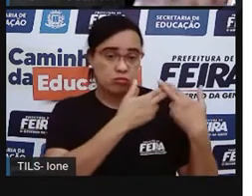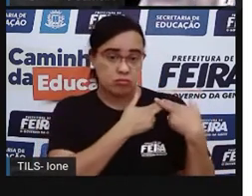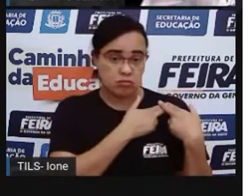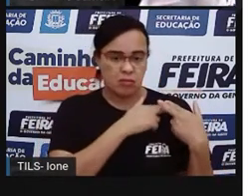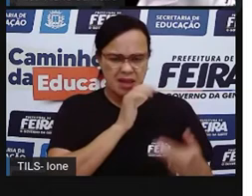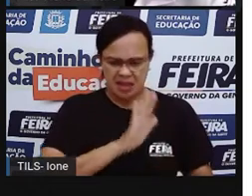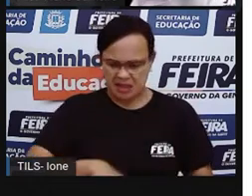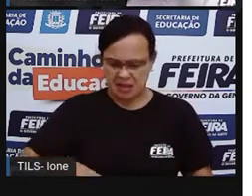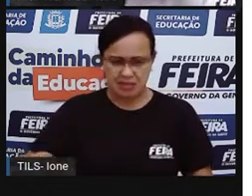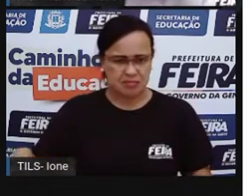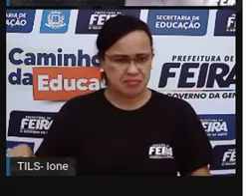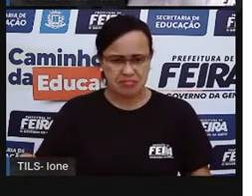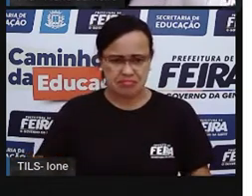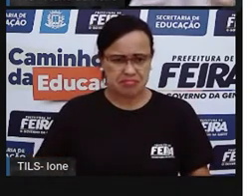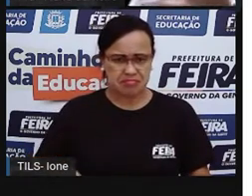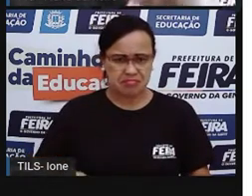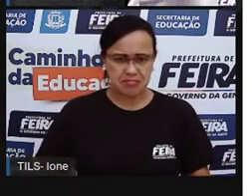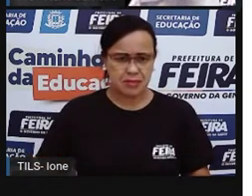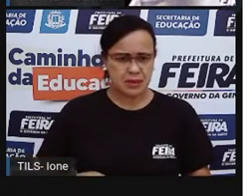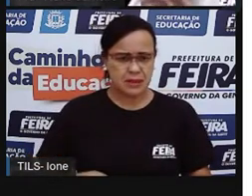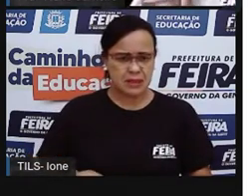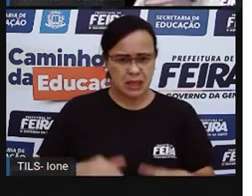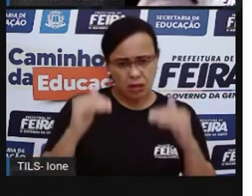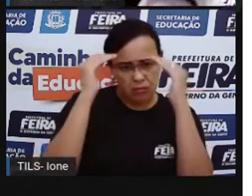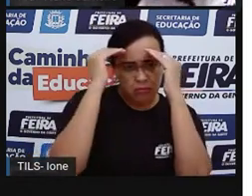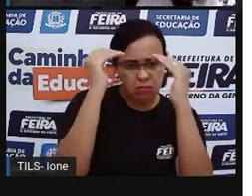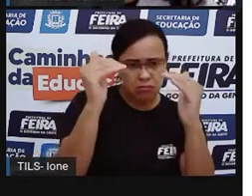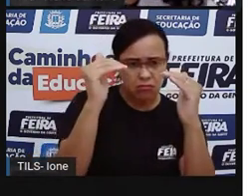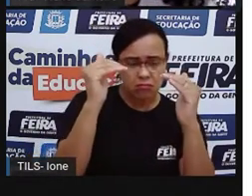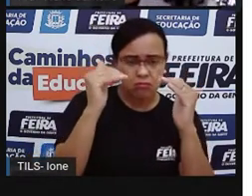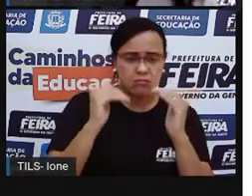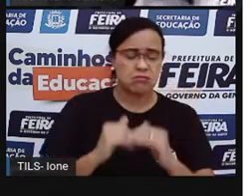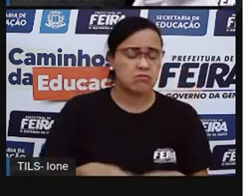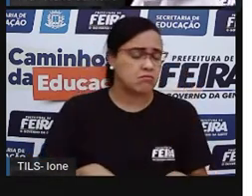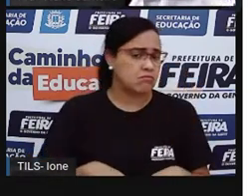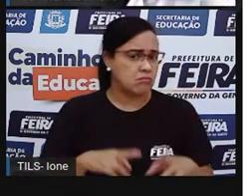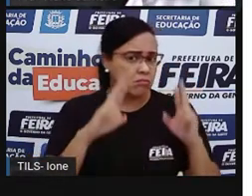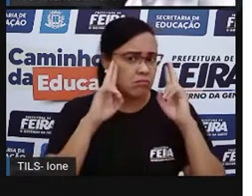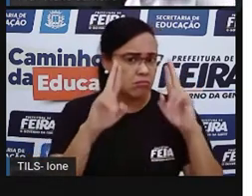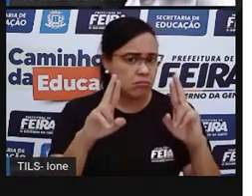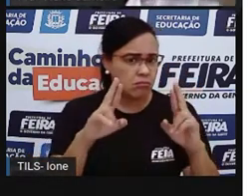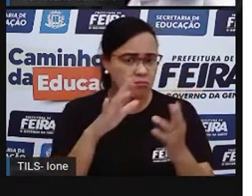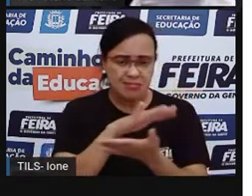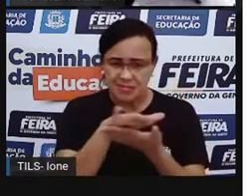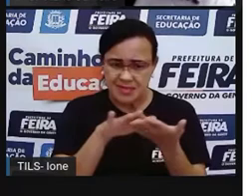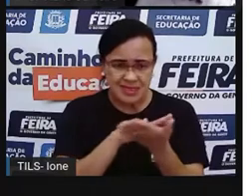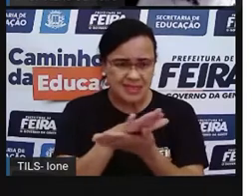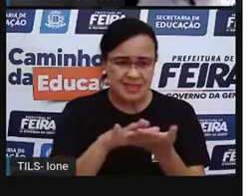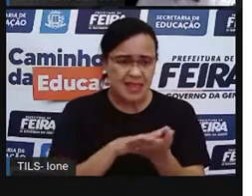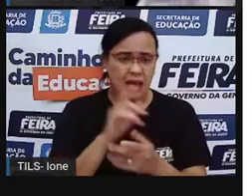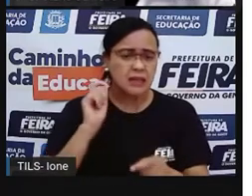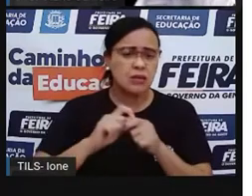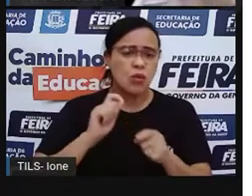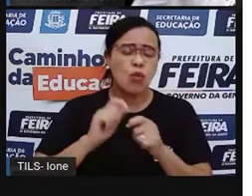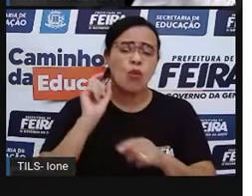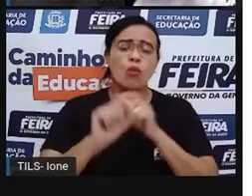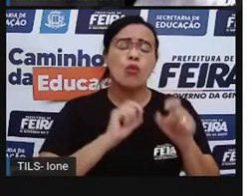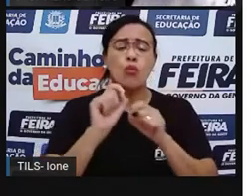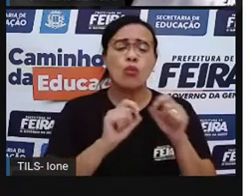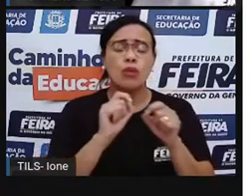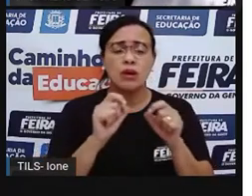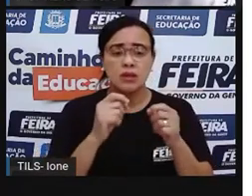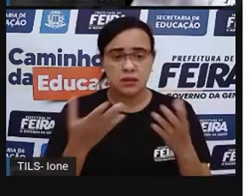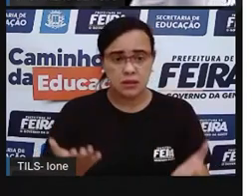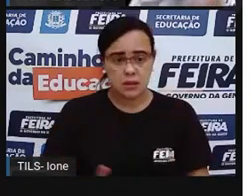né? O que a gente pode fazer? Porque a gente sabe, como a autora do livro falou, né? Ainda não... A gente nunca viveu ainda o melhor dia